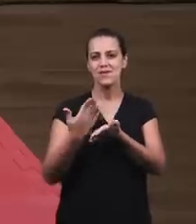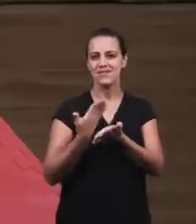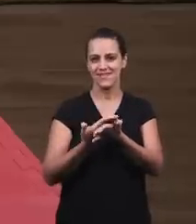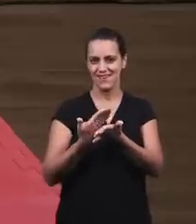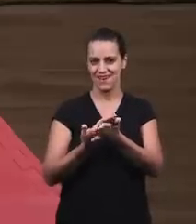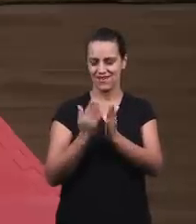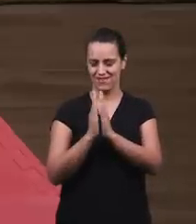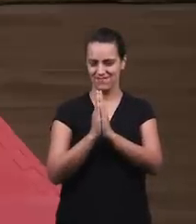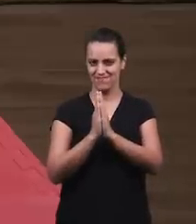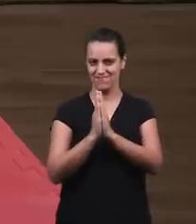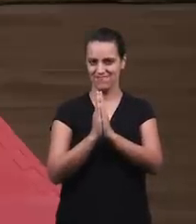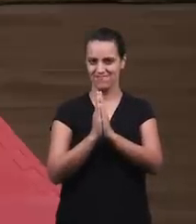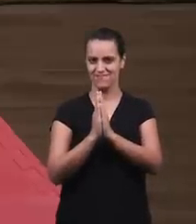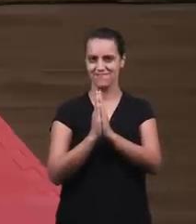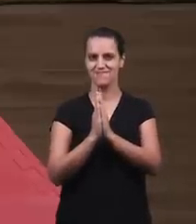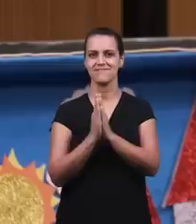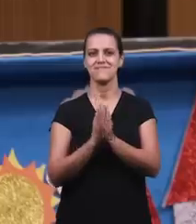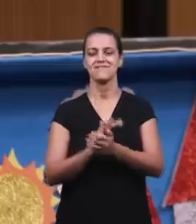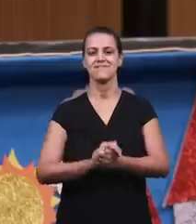iniciarmos a nossa aula.